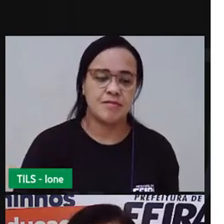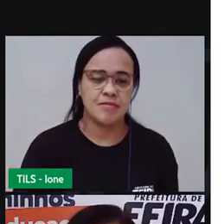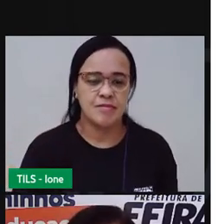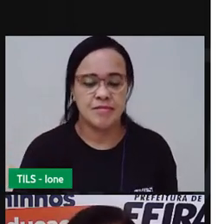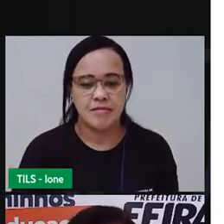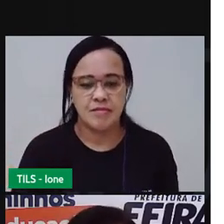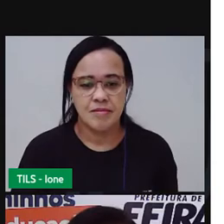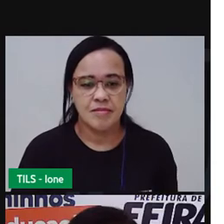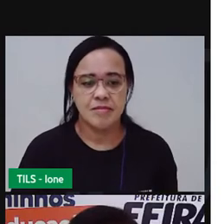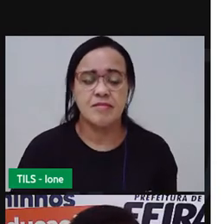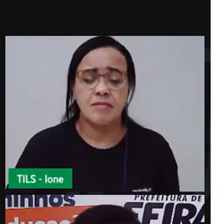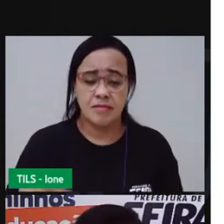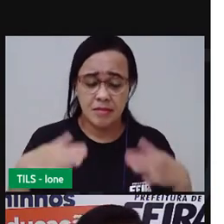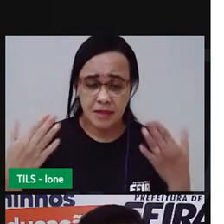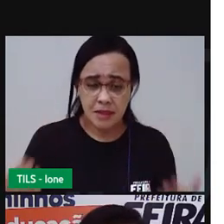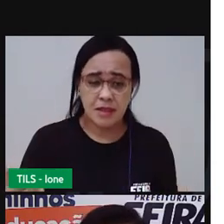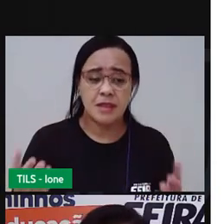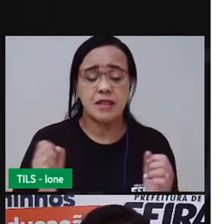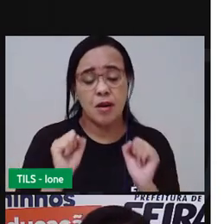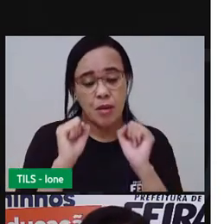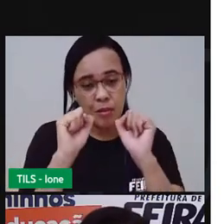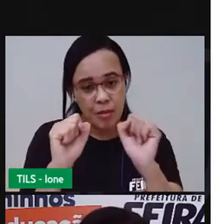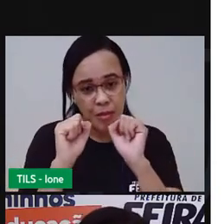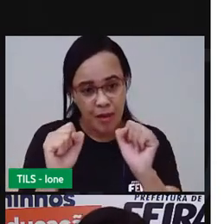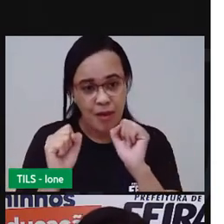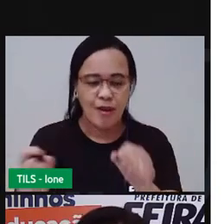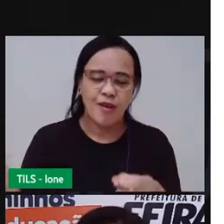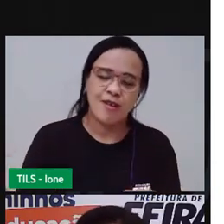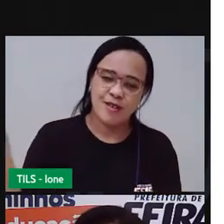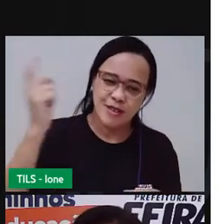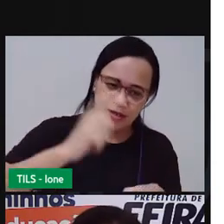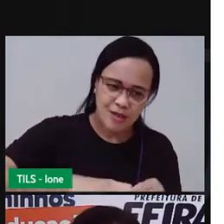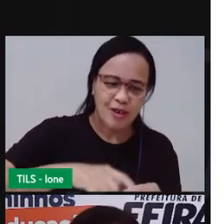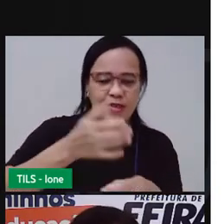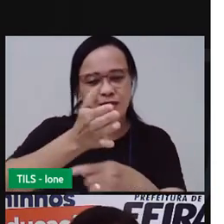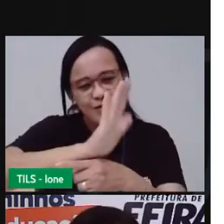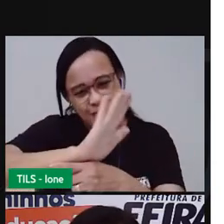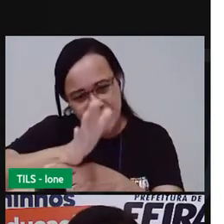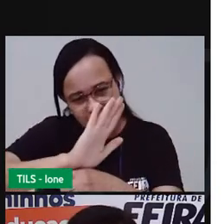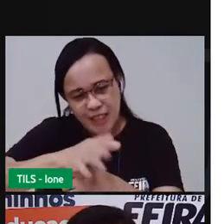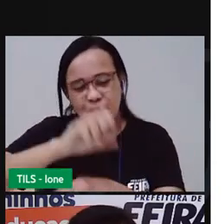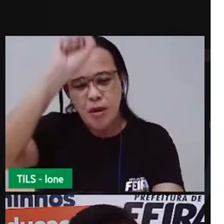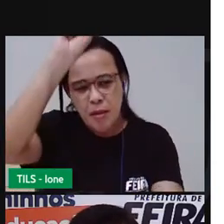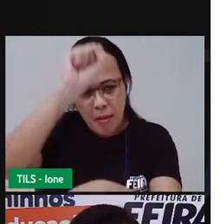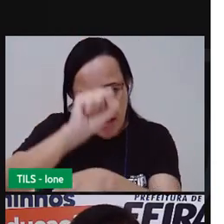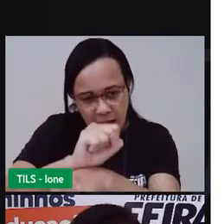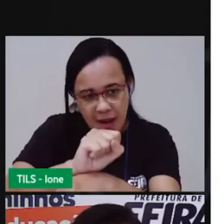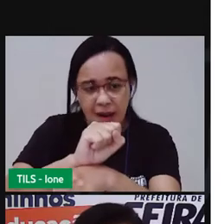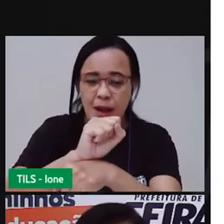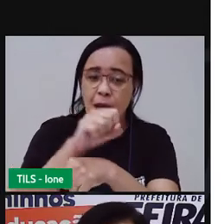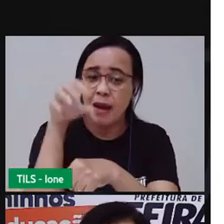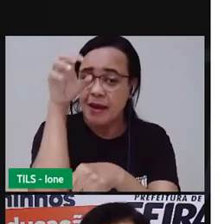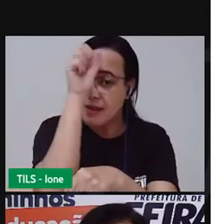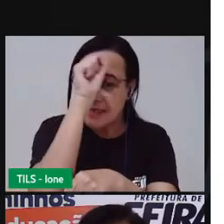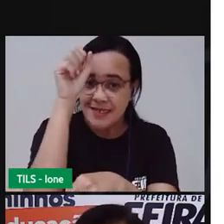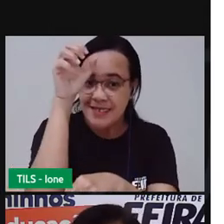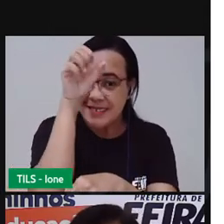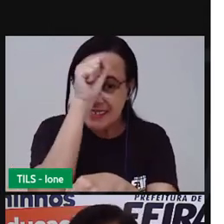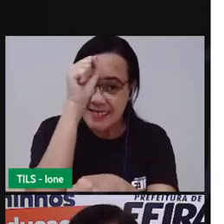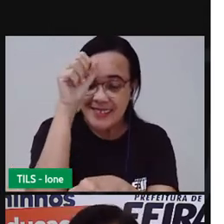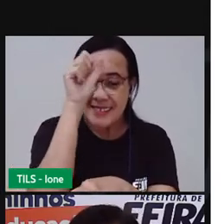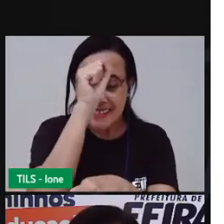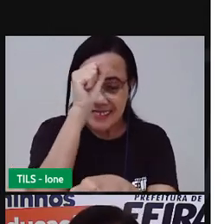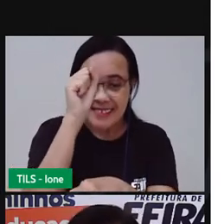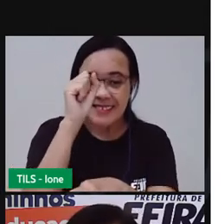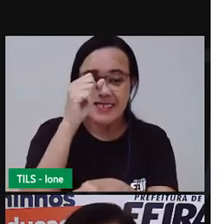Então, você pode voltar aí depois no vídeo, pausar essa parte do vídeo pra você e tentando